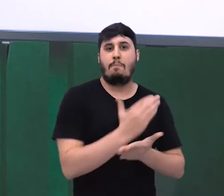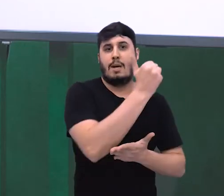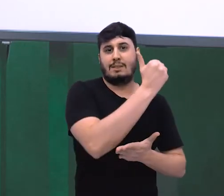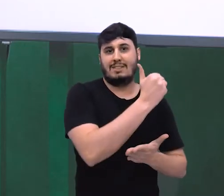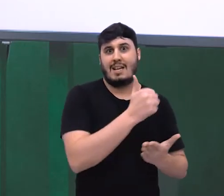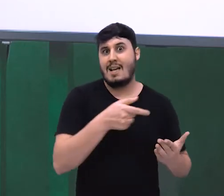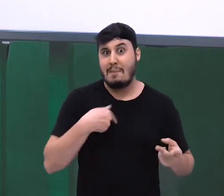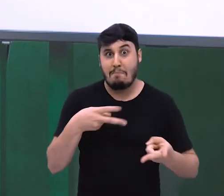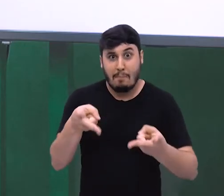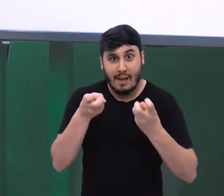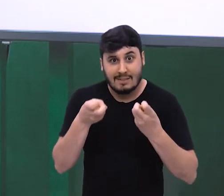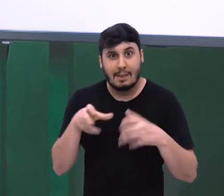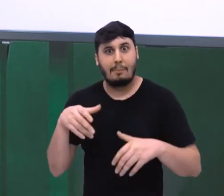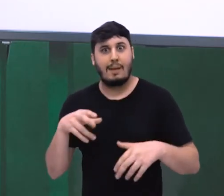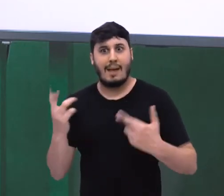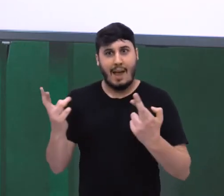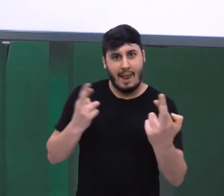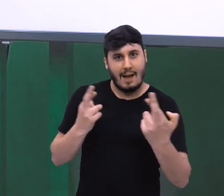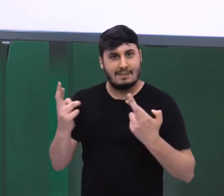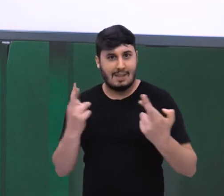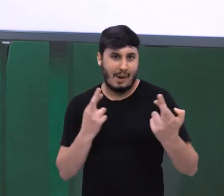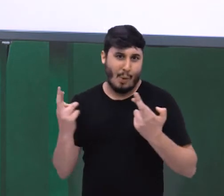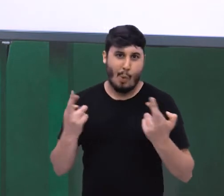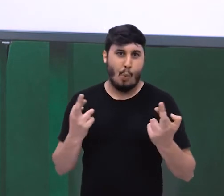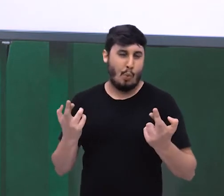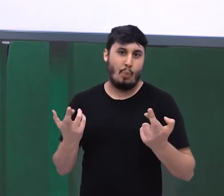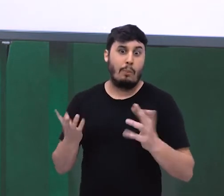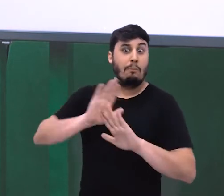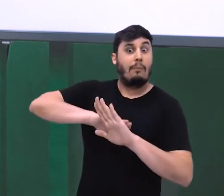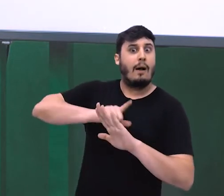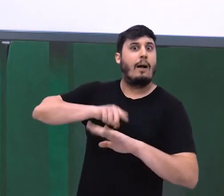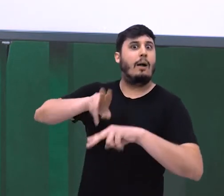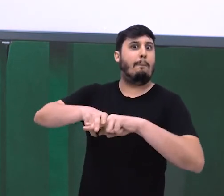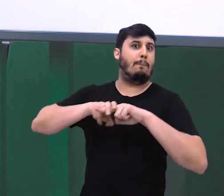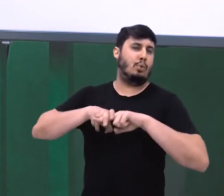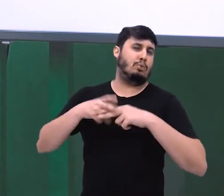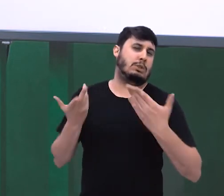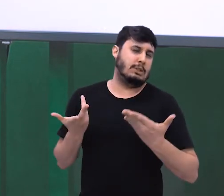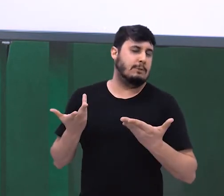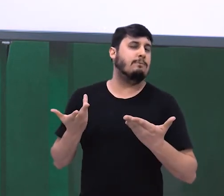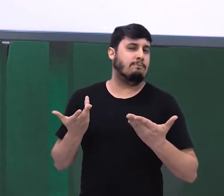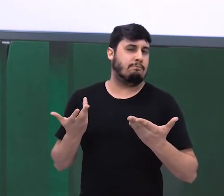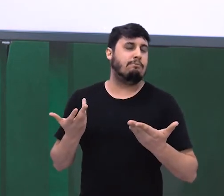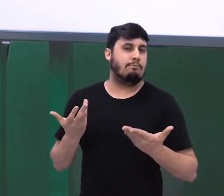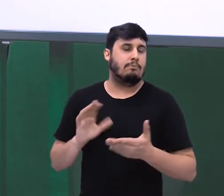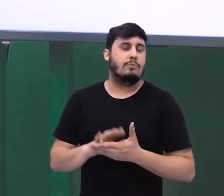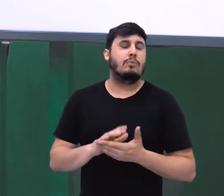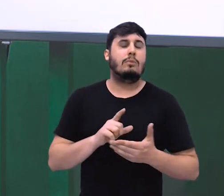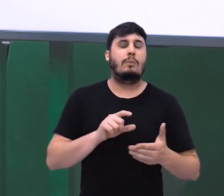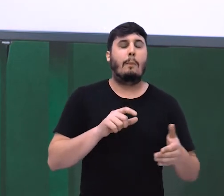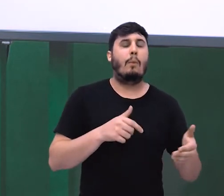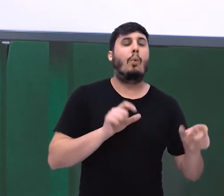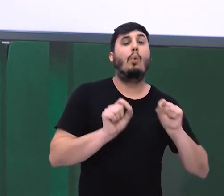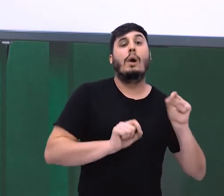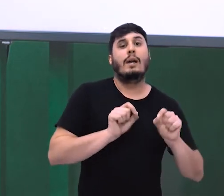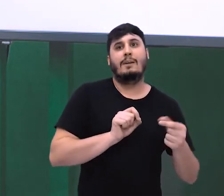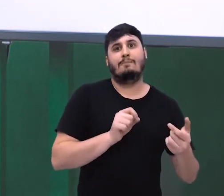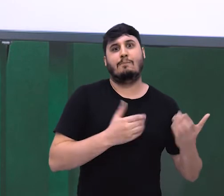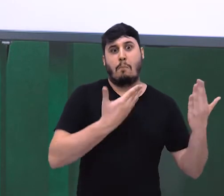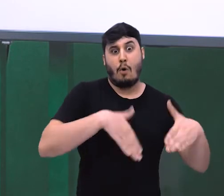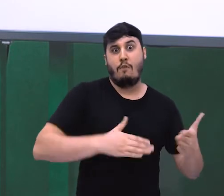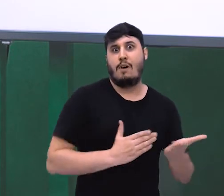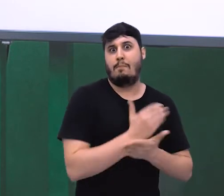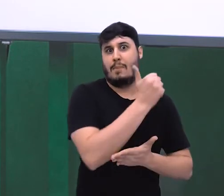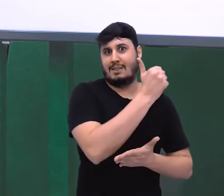semântica de causa. E, para responder a questões que dão conta